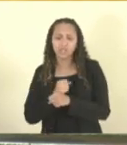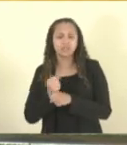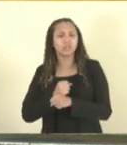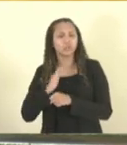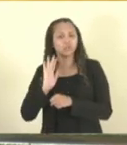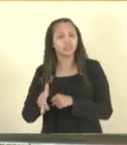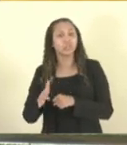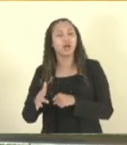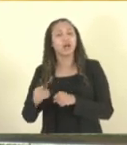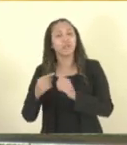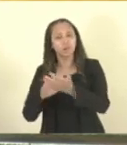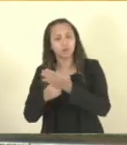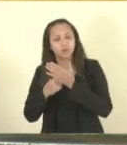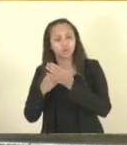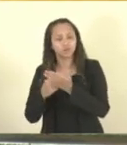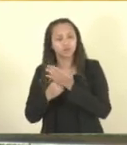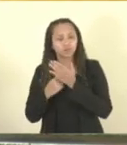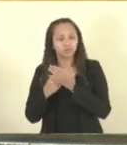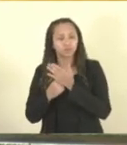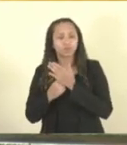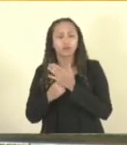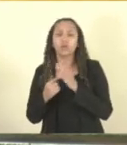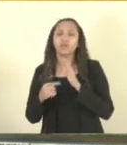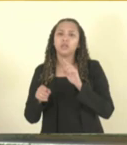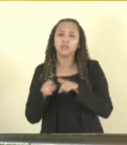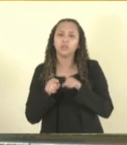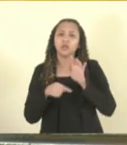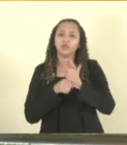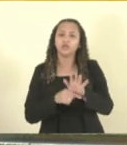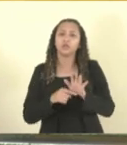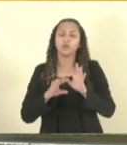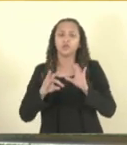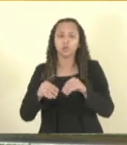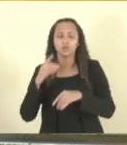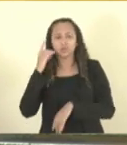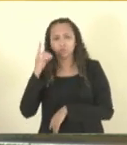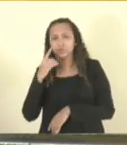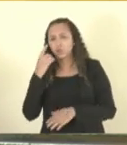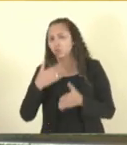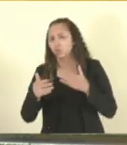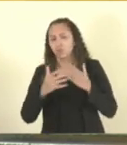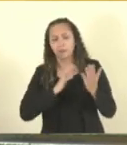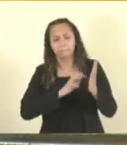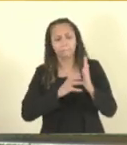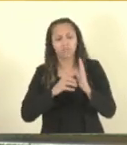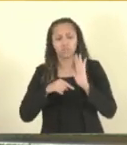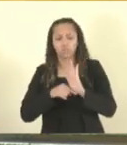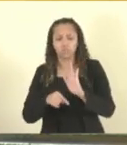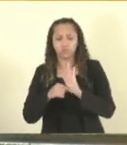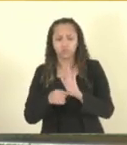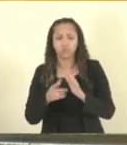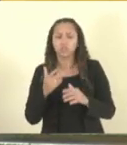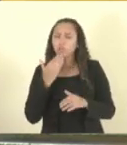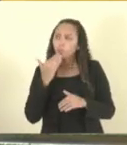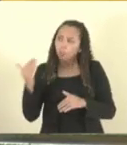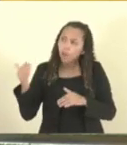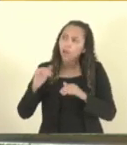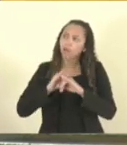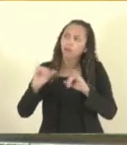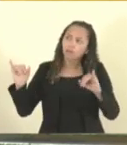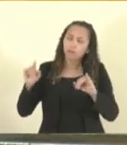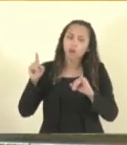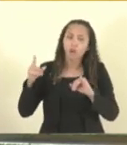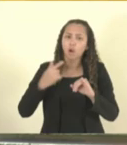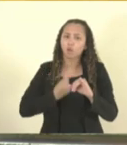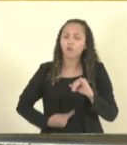auxiliando e muito todos os nossos colegas deputados, independentemente de partido. Então eu conclamo ao governo do Estado